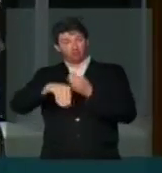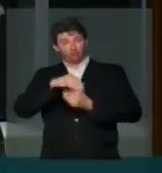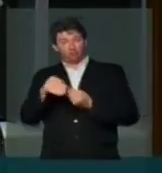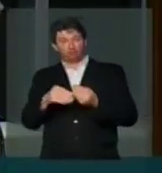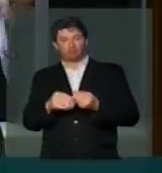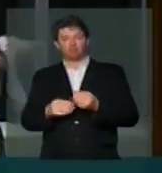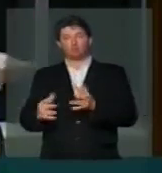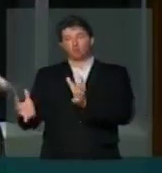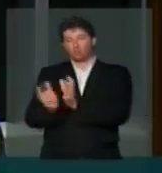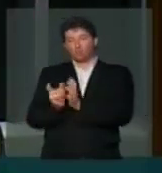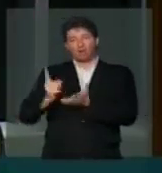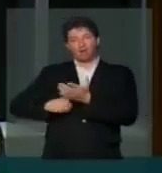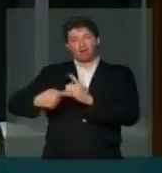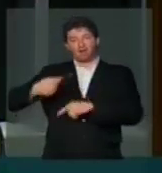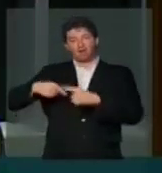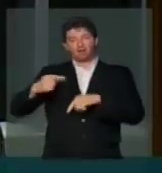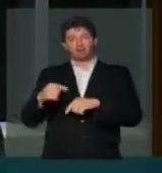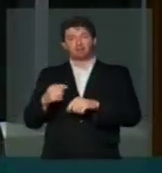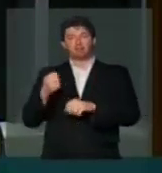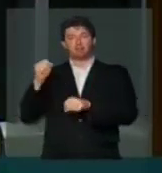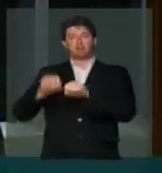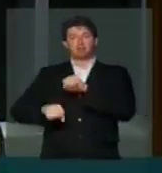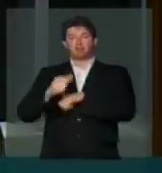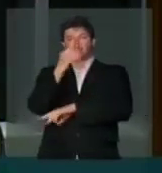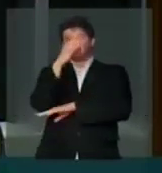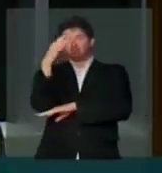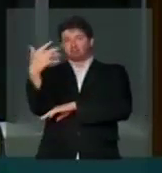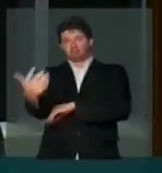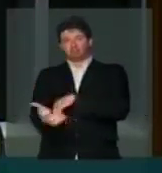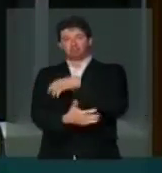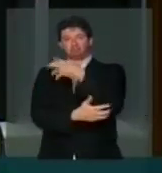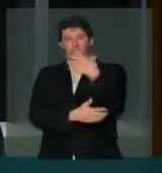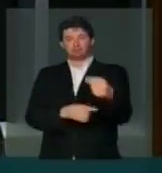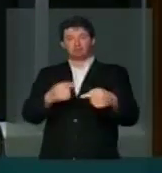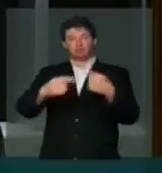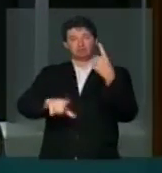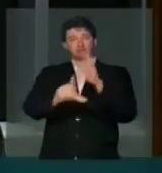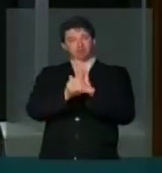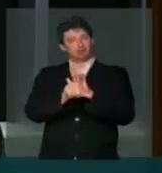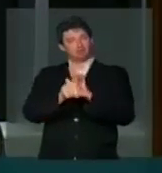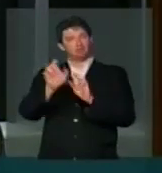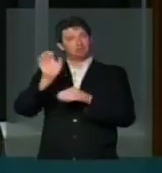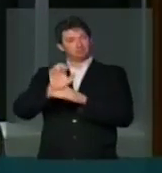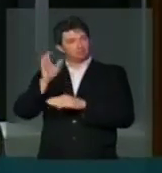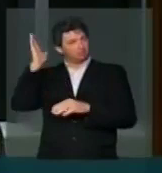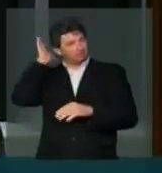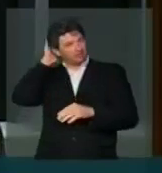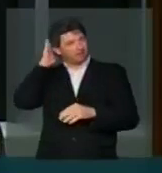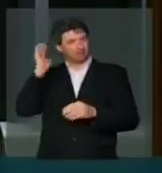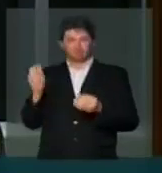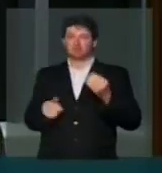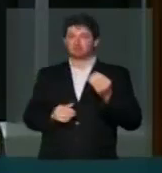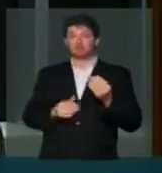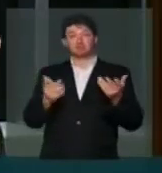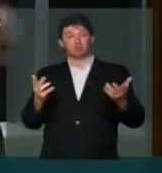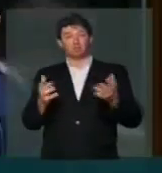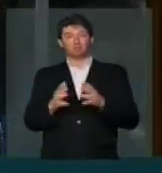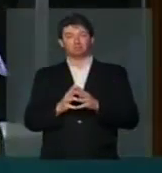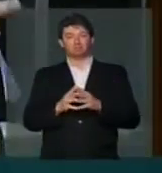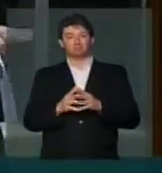numa quadrilha do desmatamento ilegal no estado do Pará. Então,